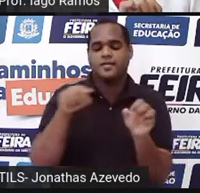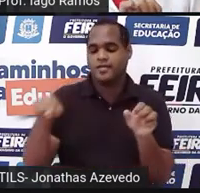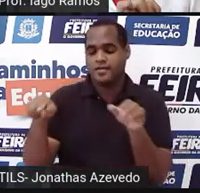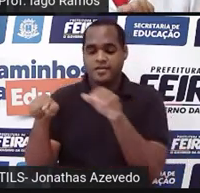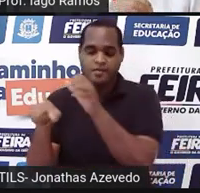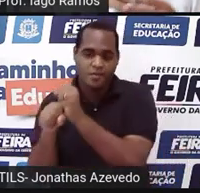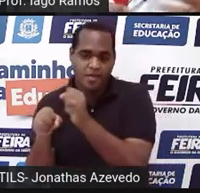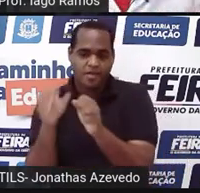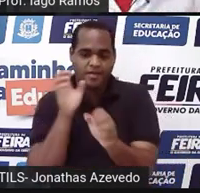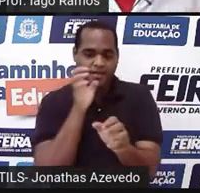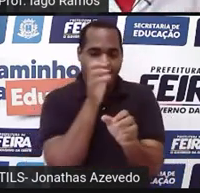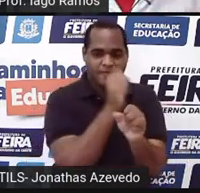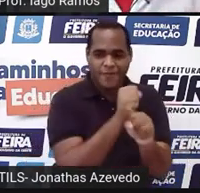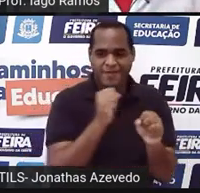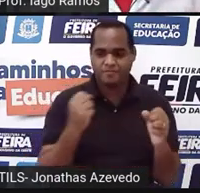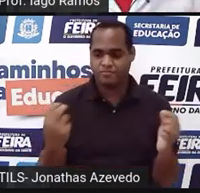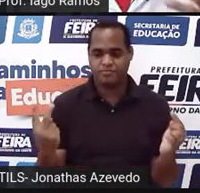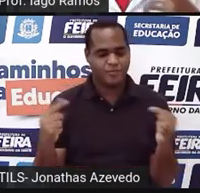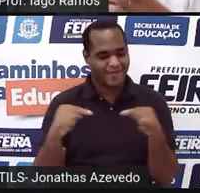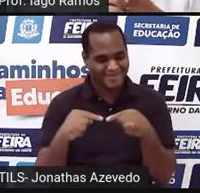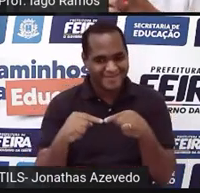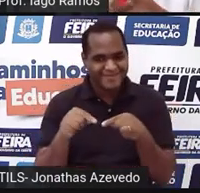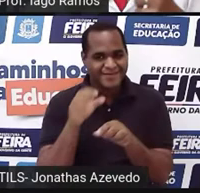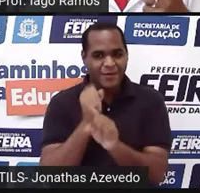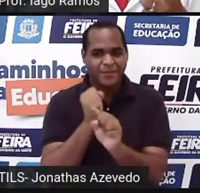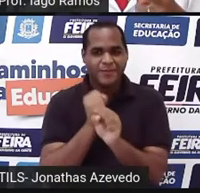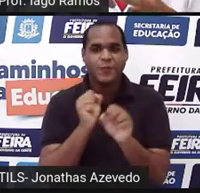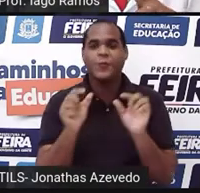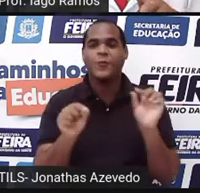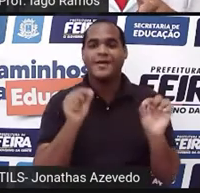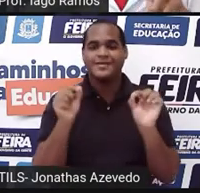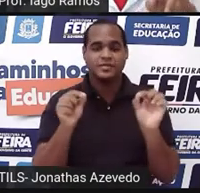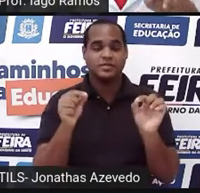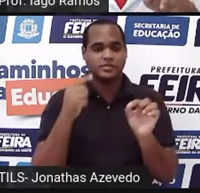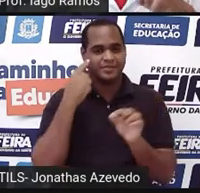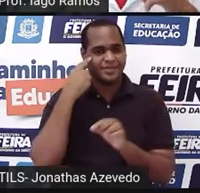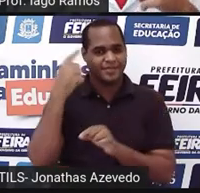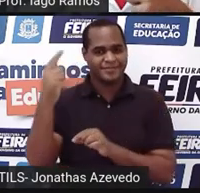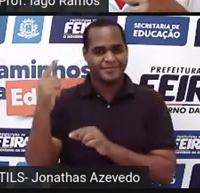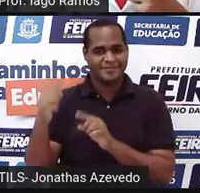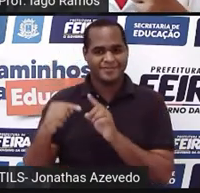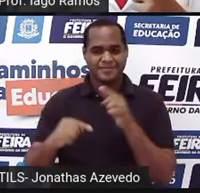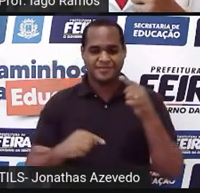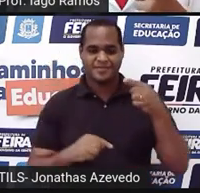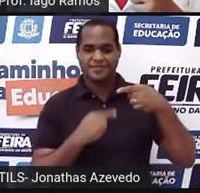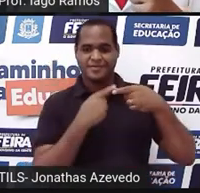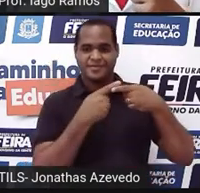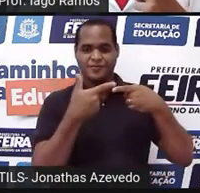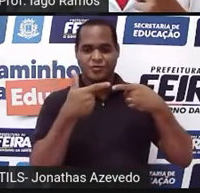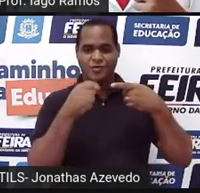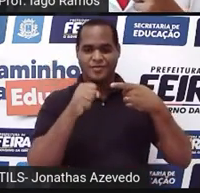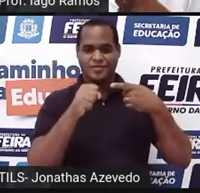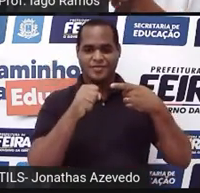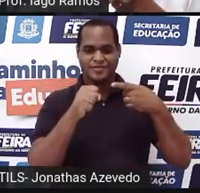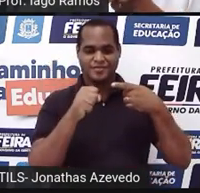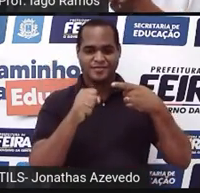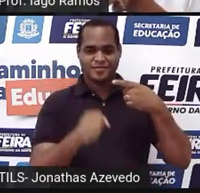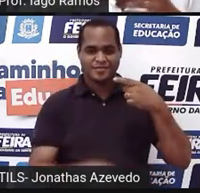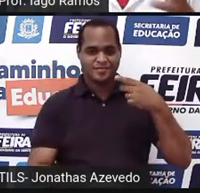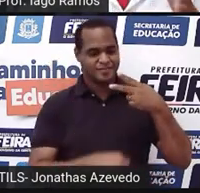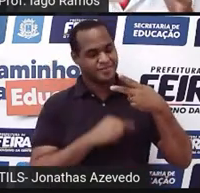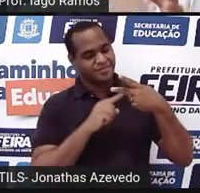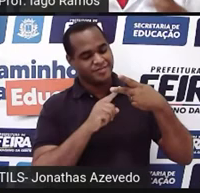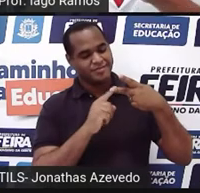do sexto ano tem nessa escola, tá? Então, é só a gente pegar a quantidade de estudantes que tem em uma turma